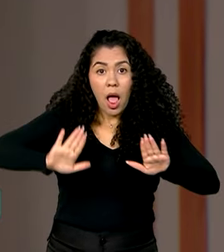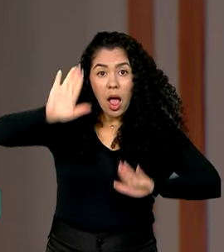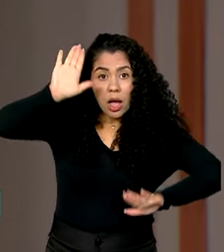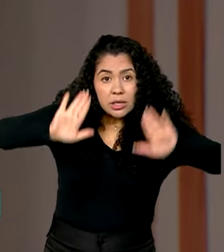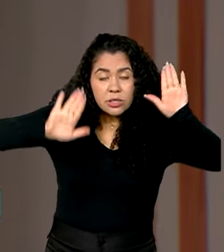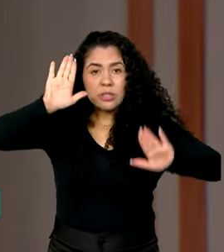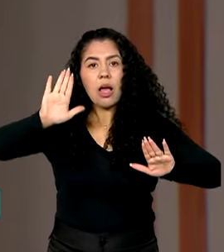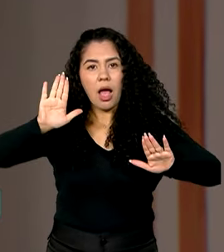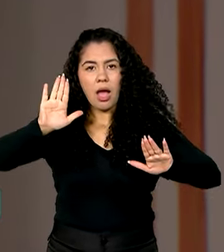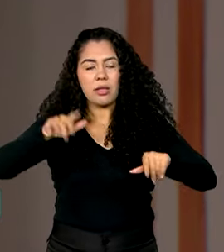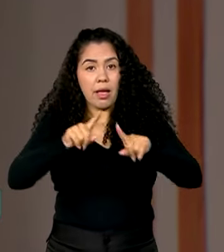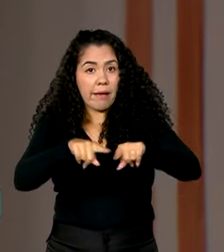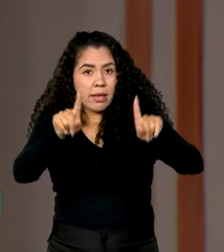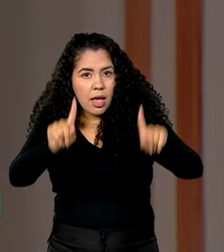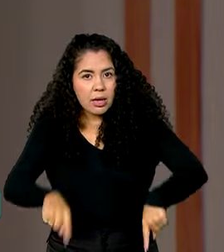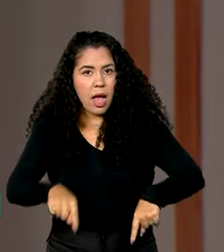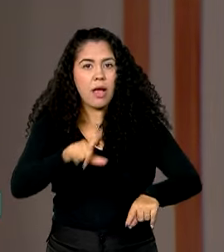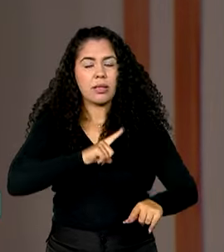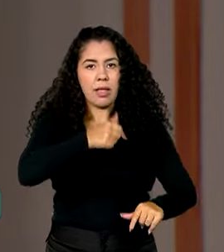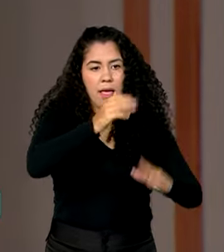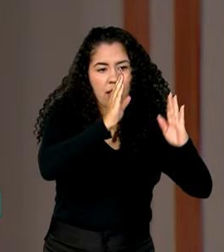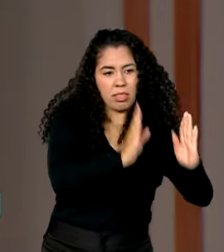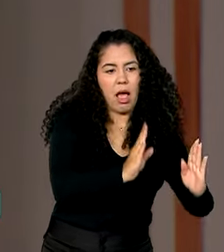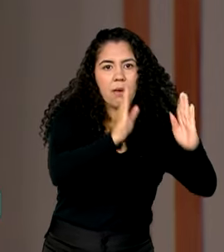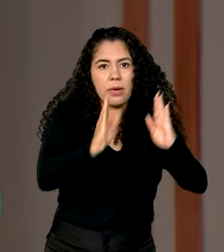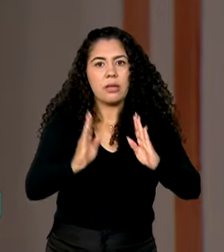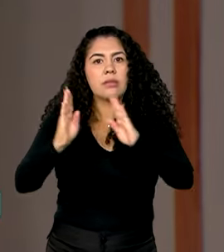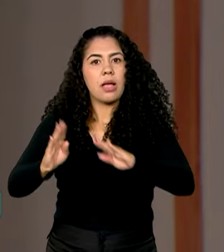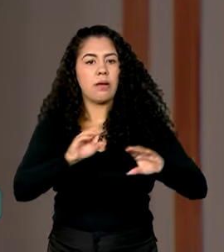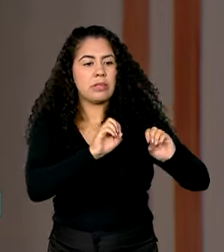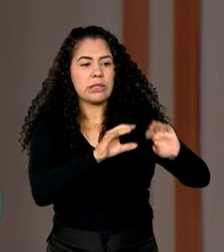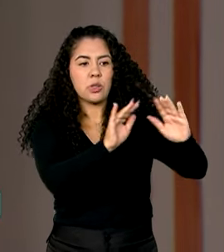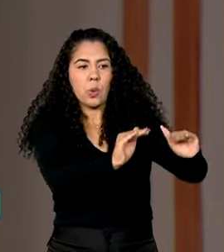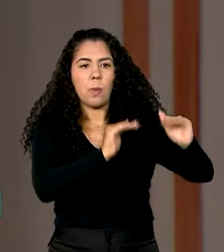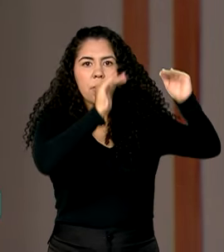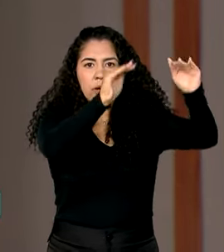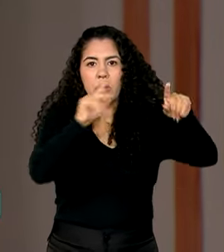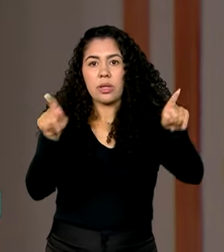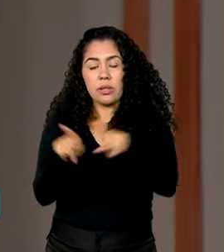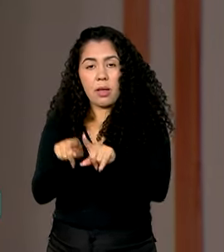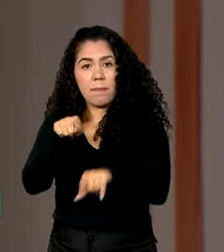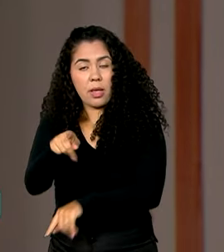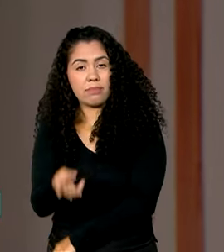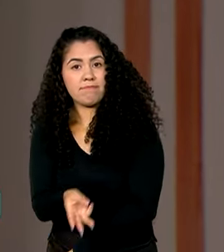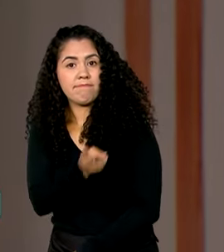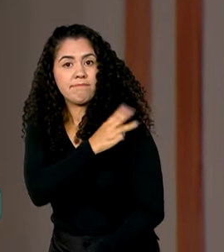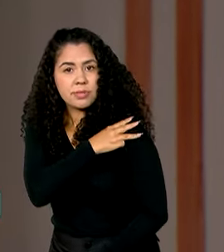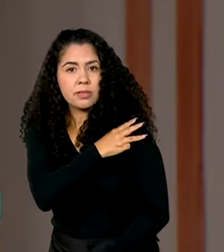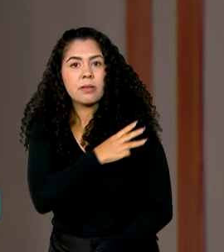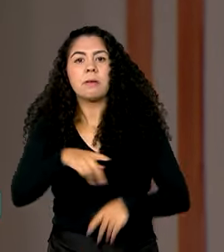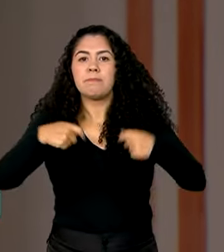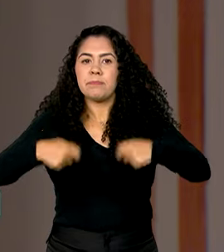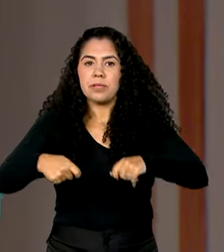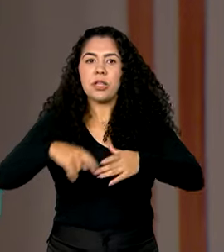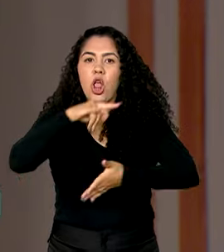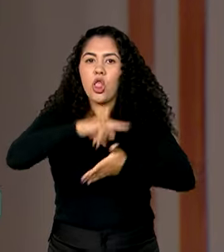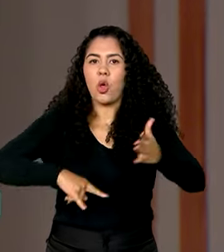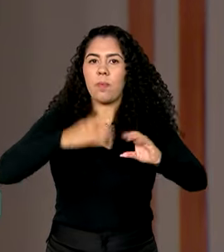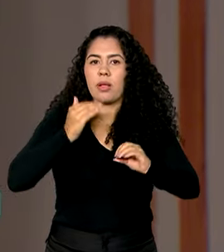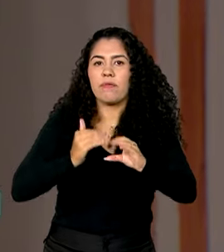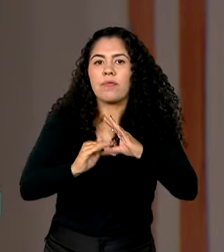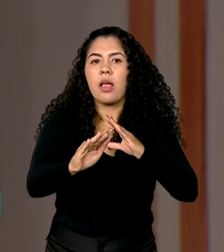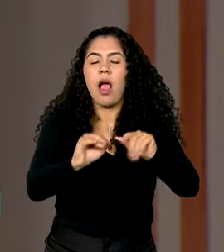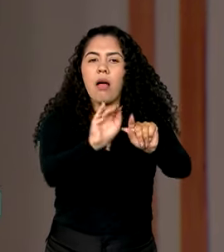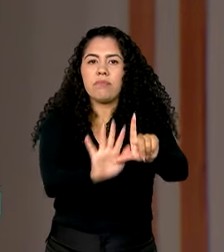cargos que têm essa etapa, tanto nos blocos de nível superior quanto no bloco de nível médio, devem enviar a documentação pela